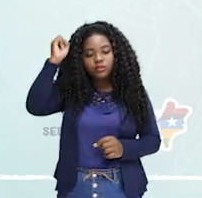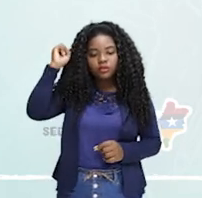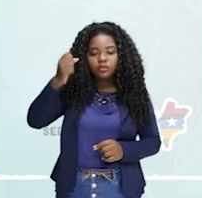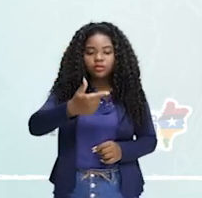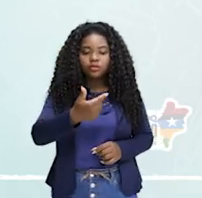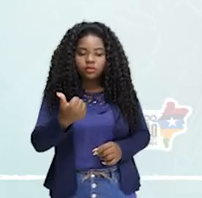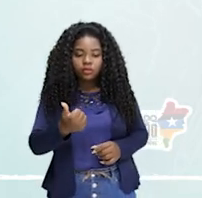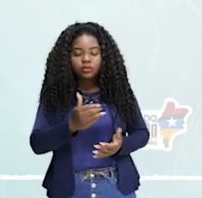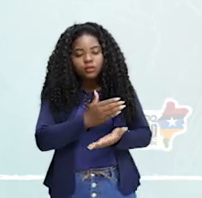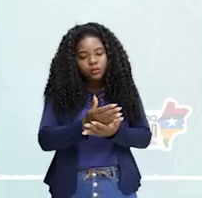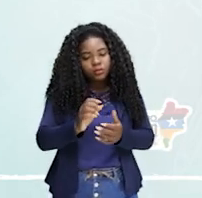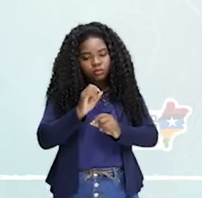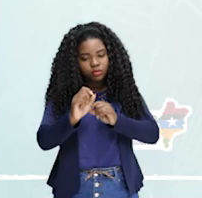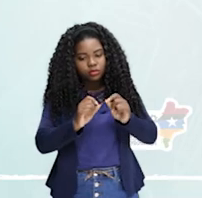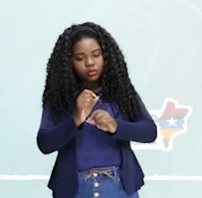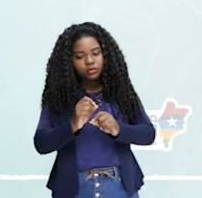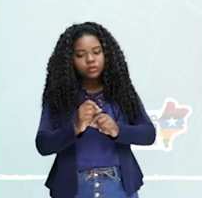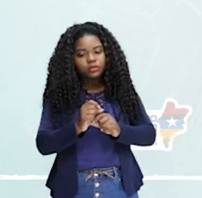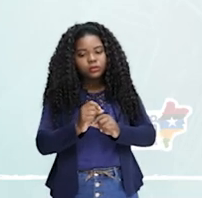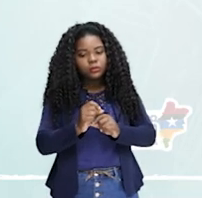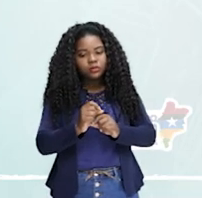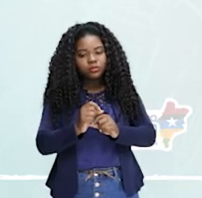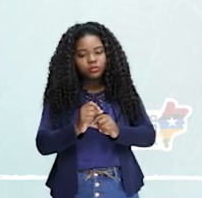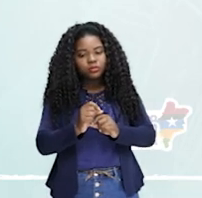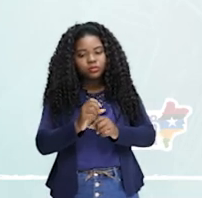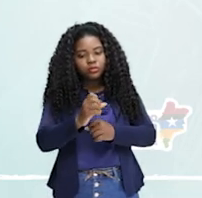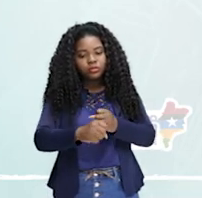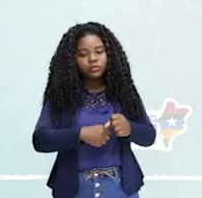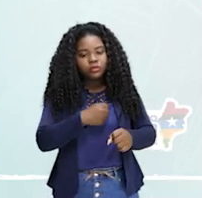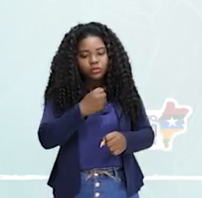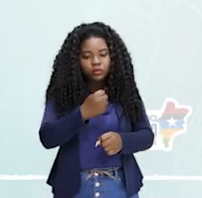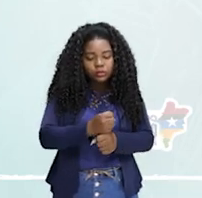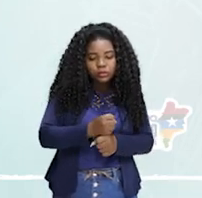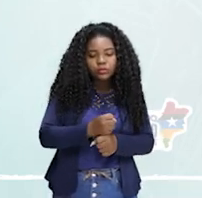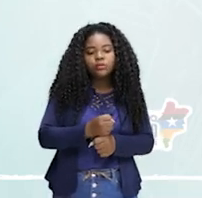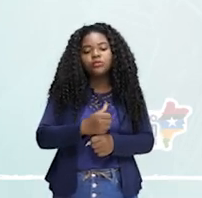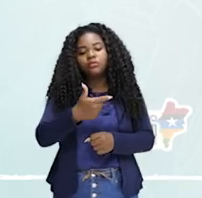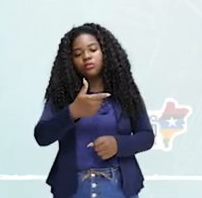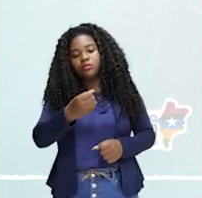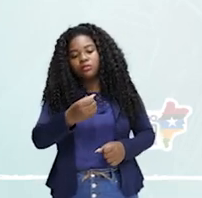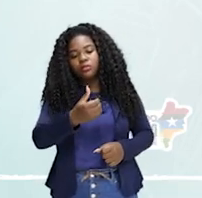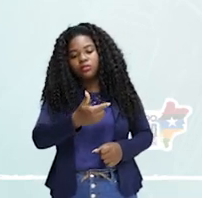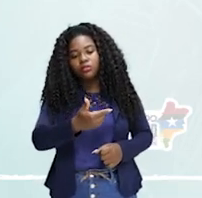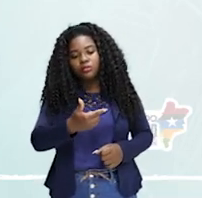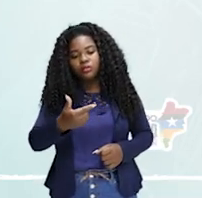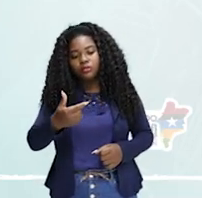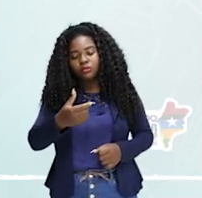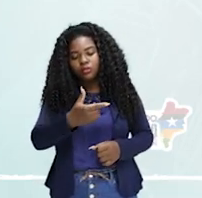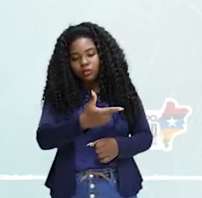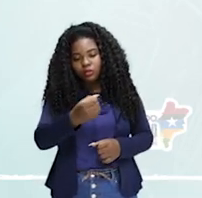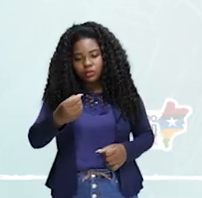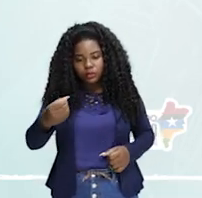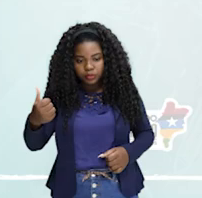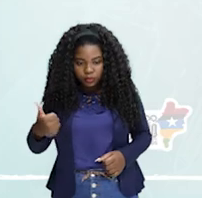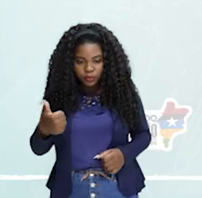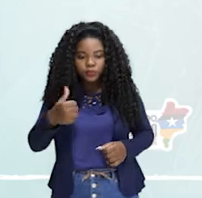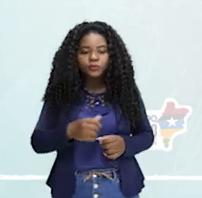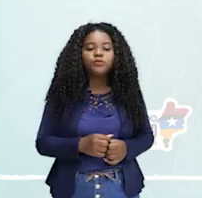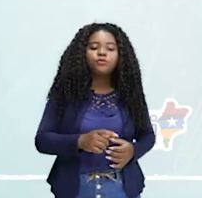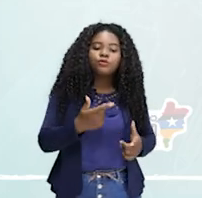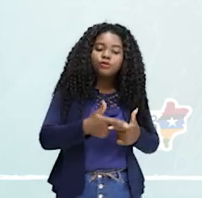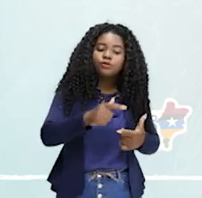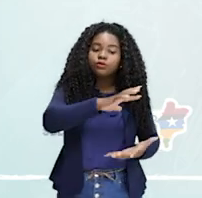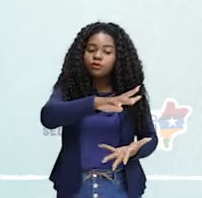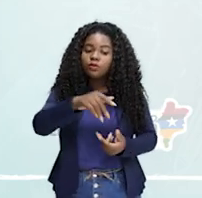começar a partir de 2001. Ou seja, nós tínhamos metas a cumprir para conter essas problemáticas ambientais, principalmente